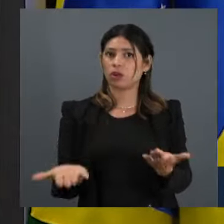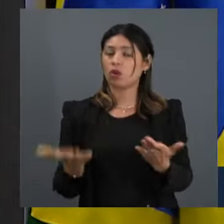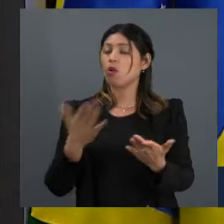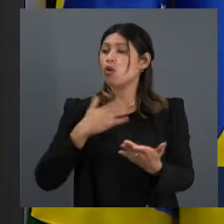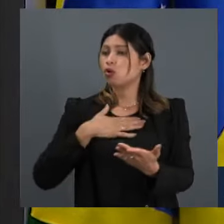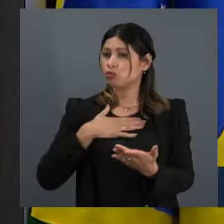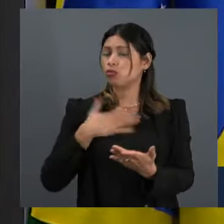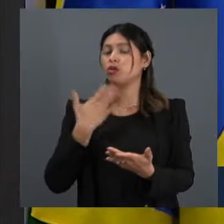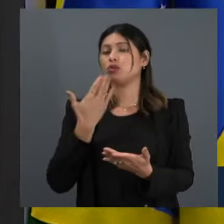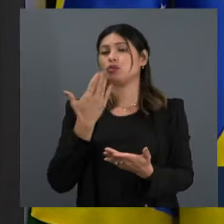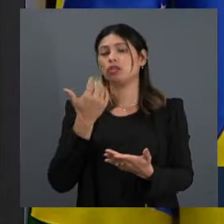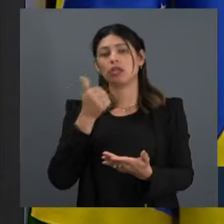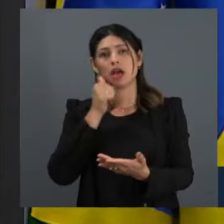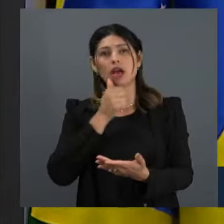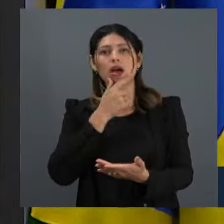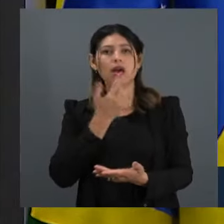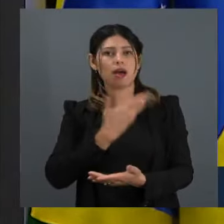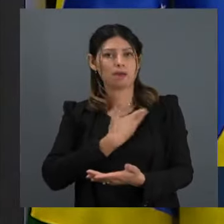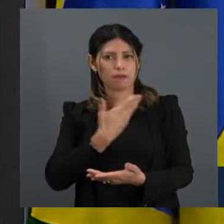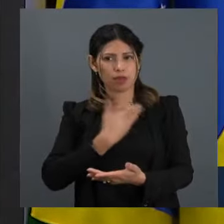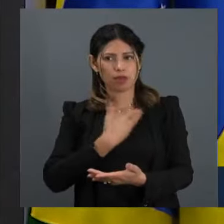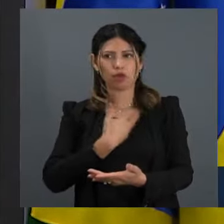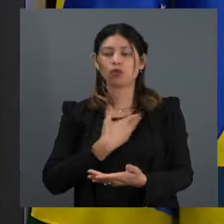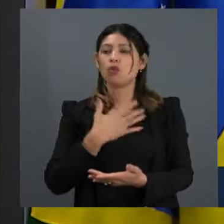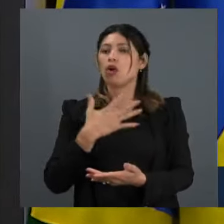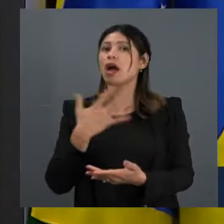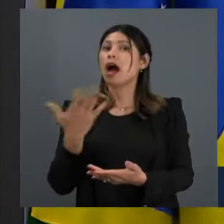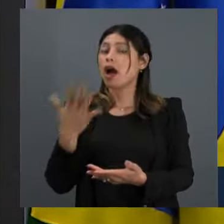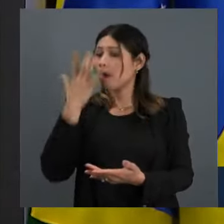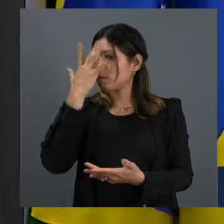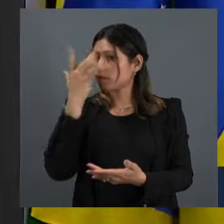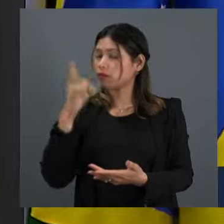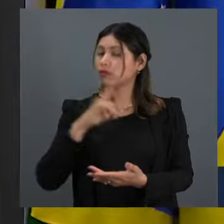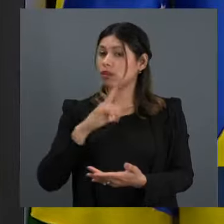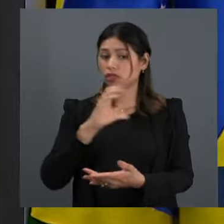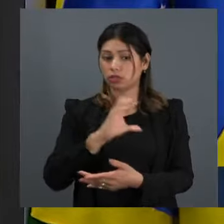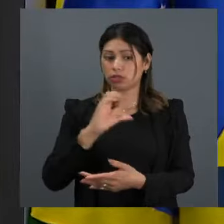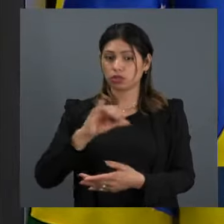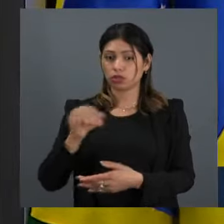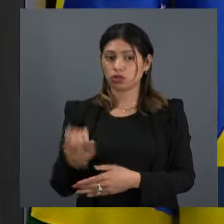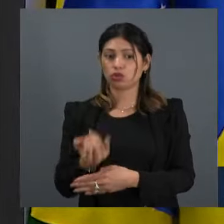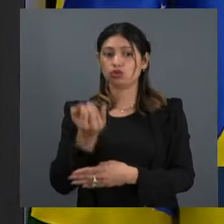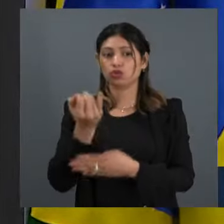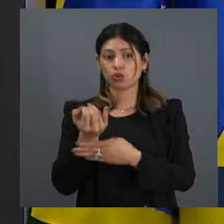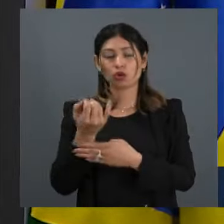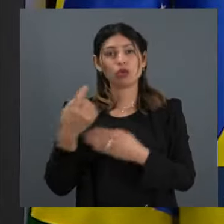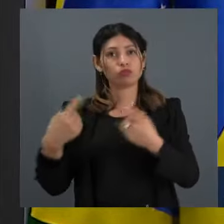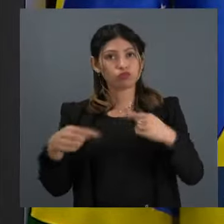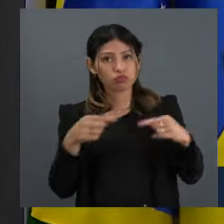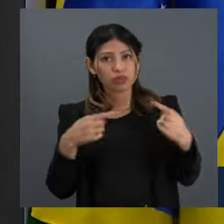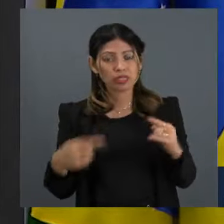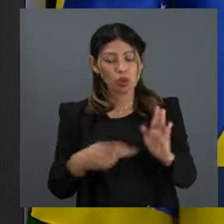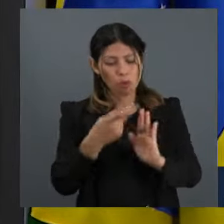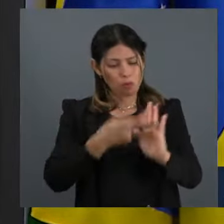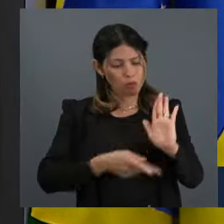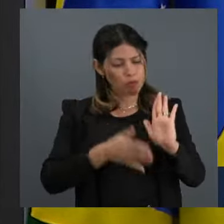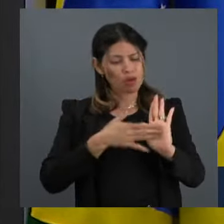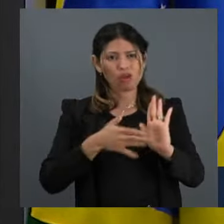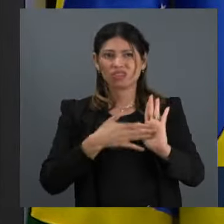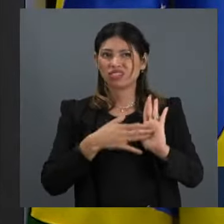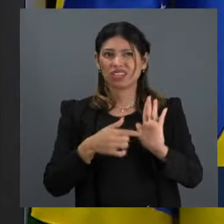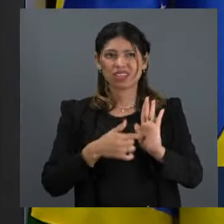tenham muita serenidade, defesa verdadeira dos brasileiros e rejeite esse projeto que não